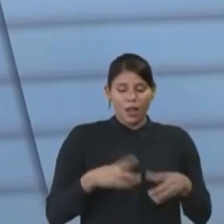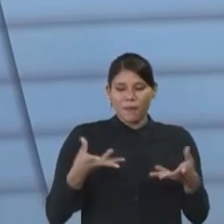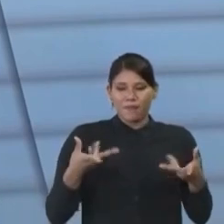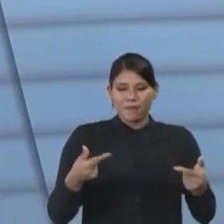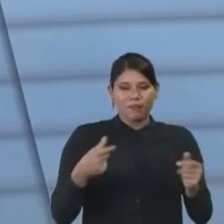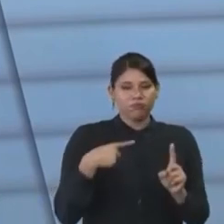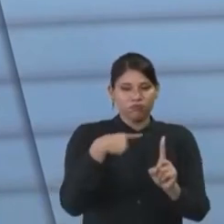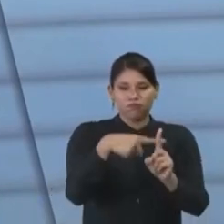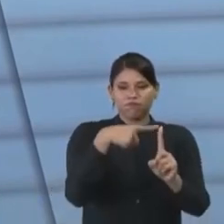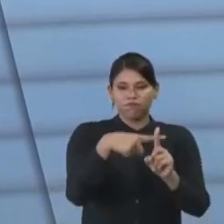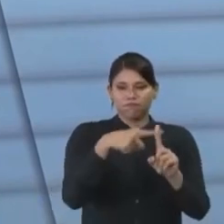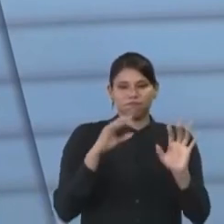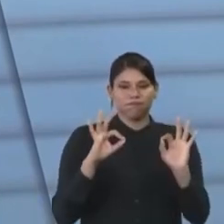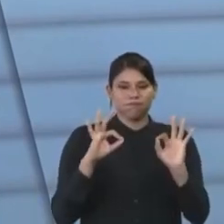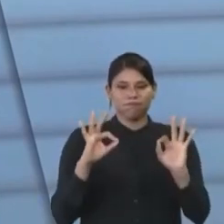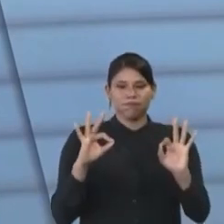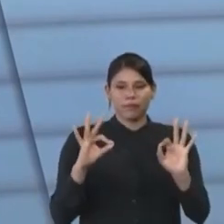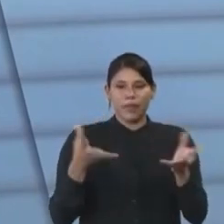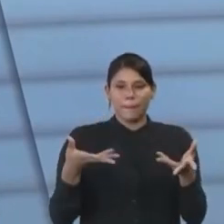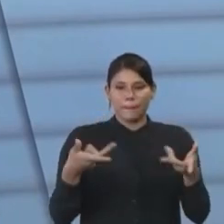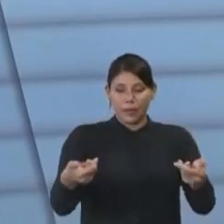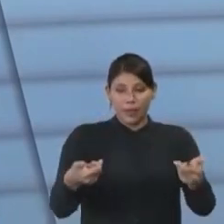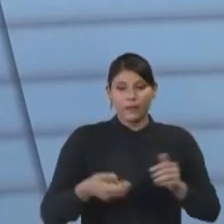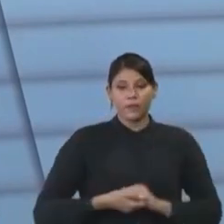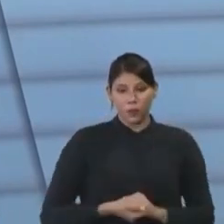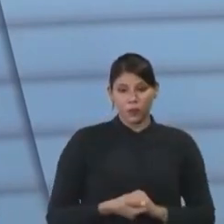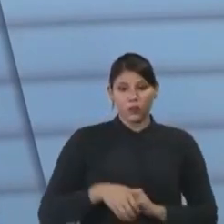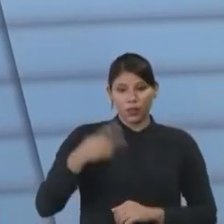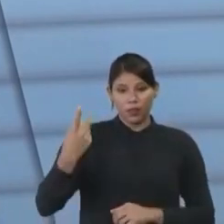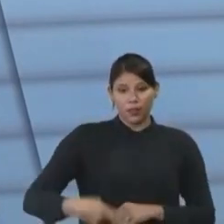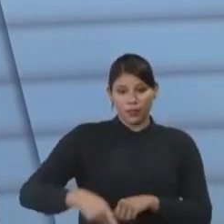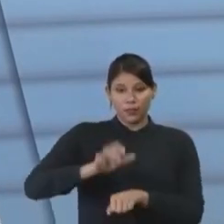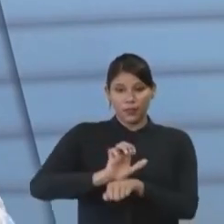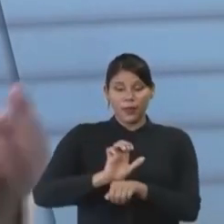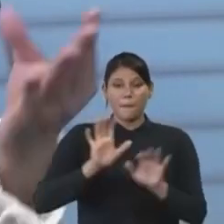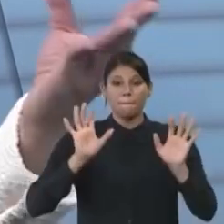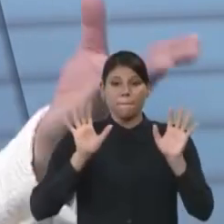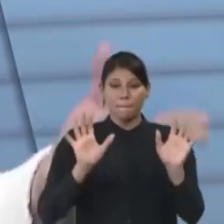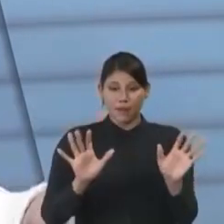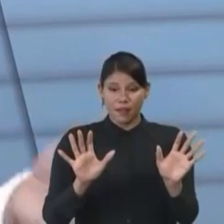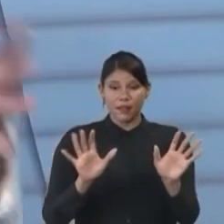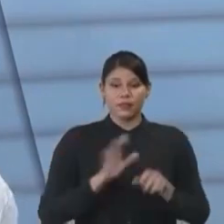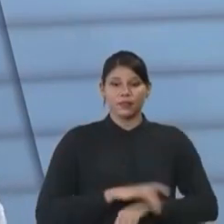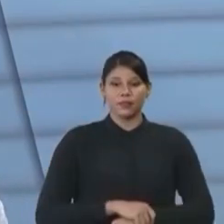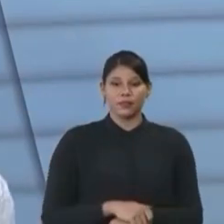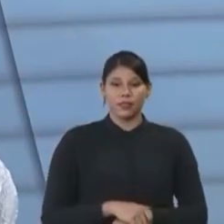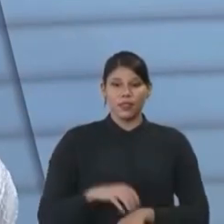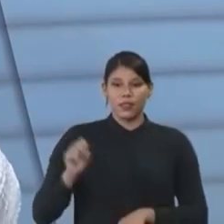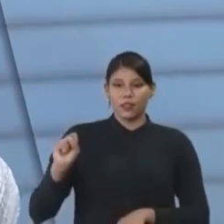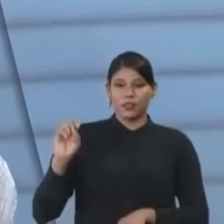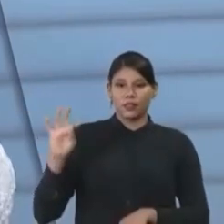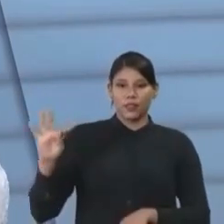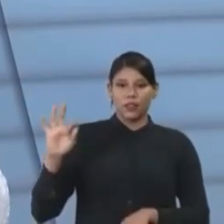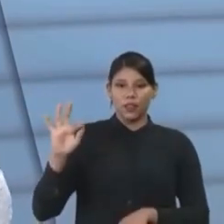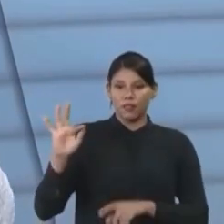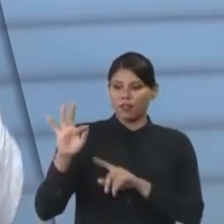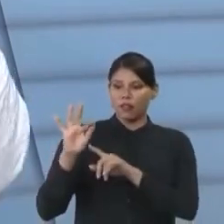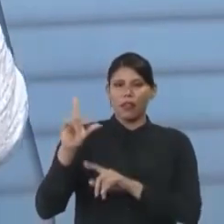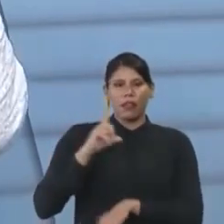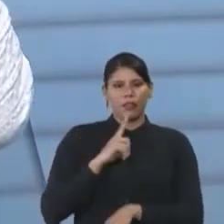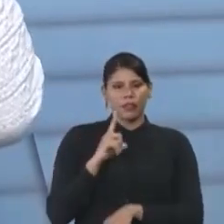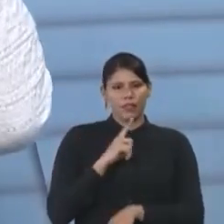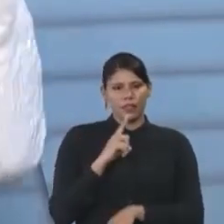essa ação governamental aqui no Ceará, mas, curiosamente, o Supremo, ele até que tem